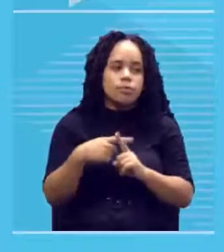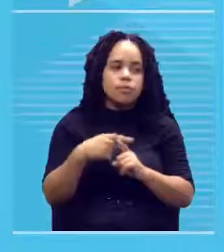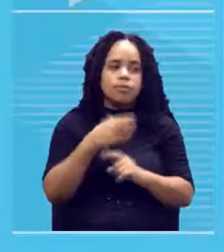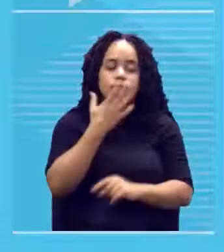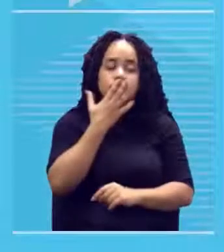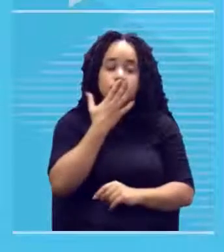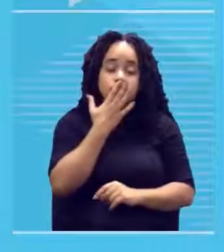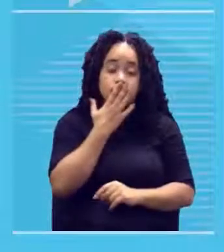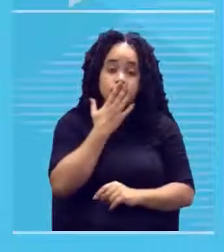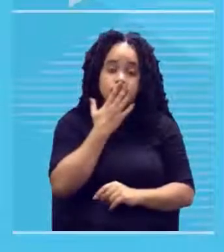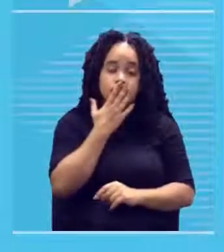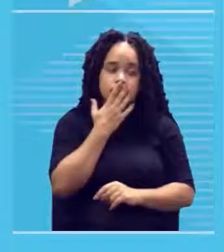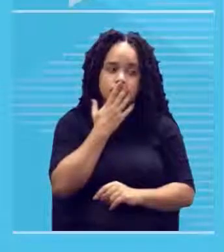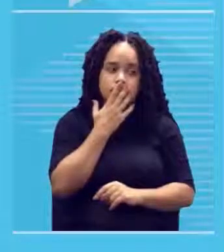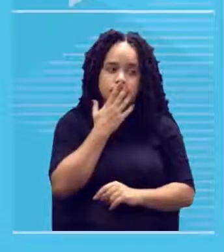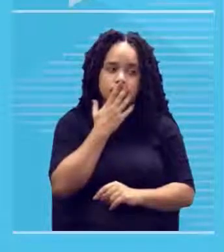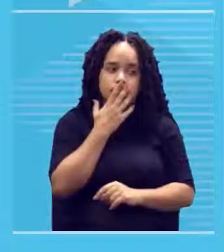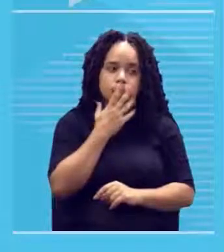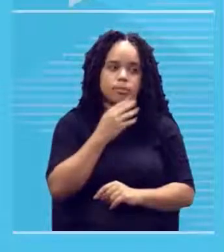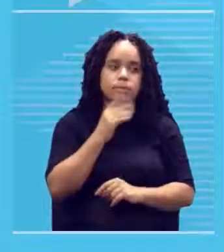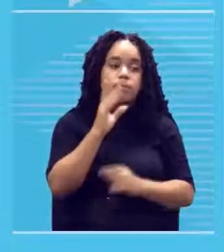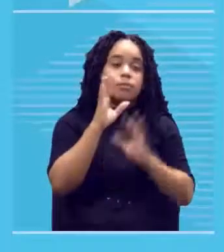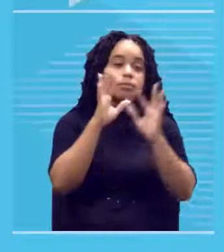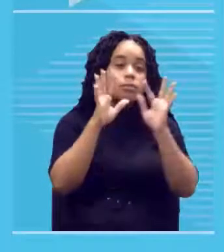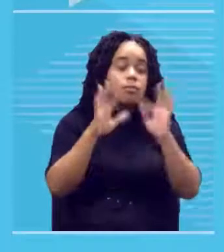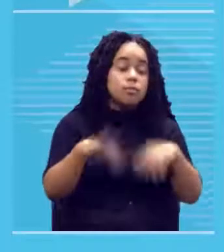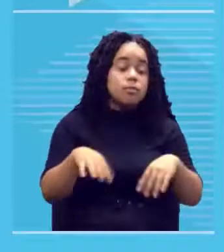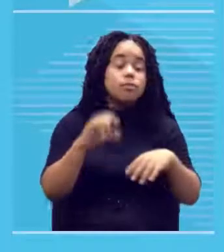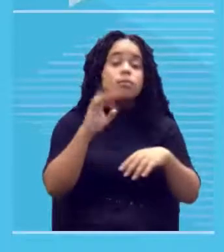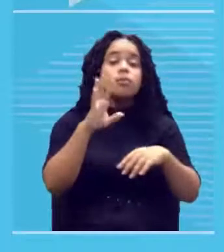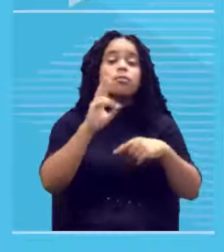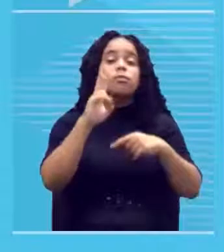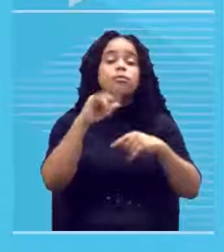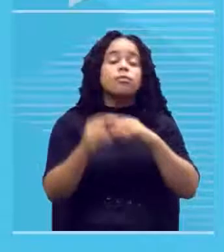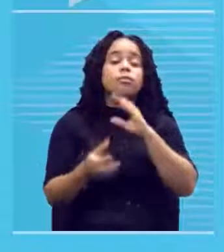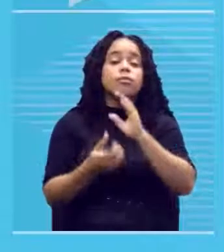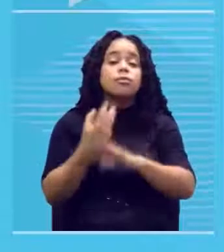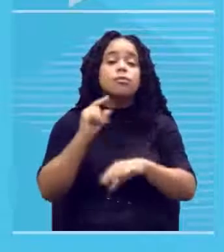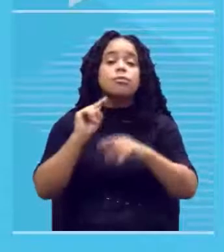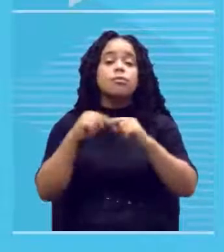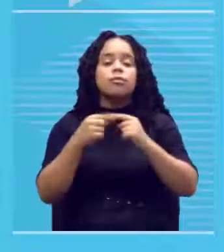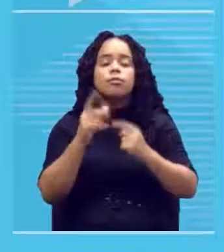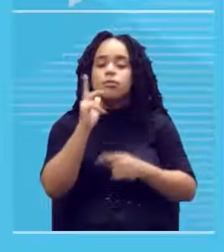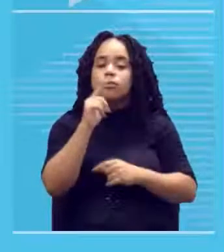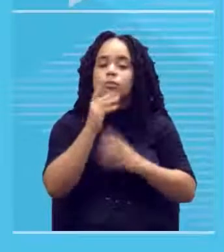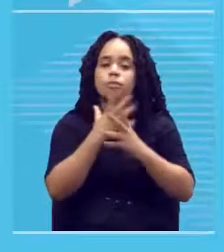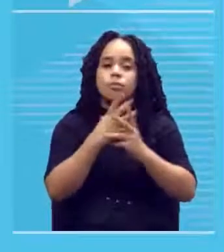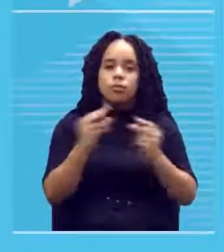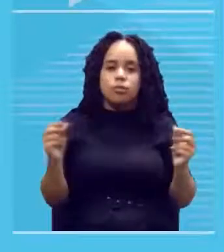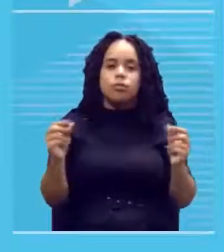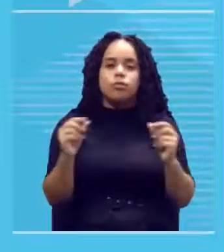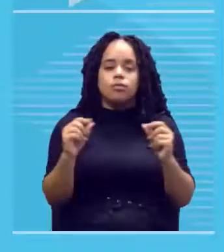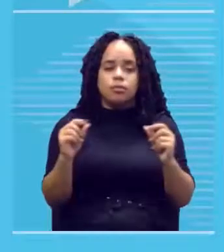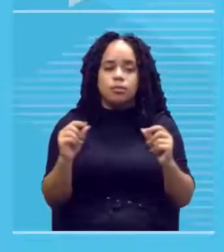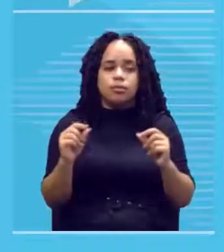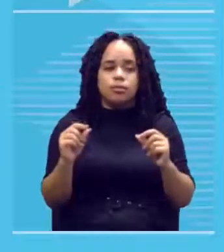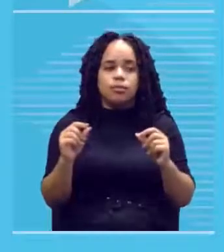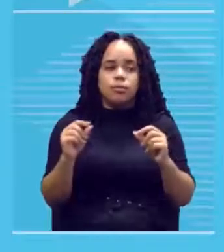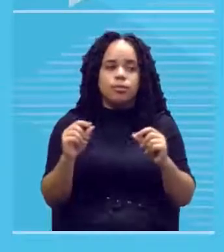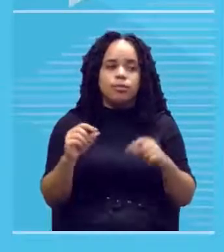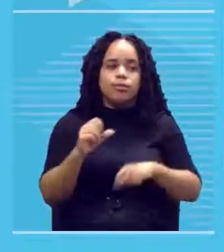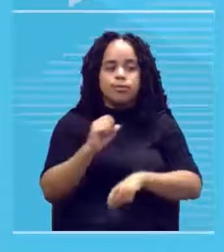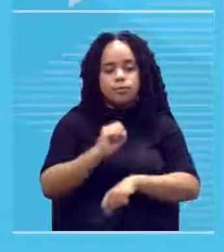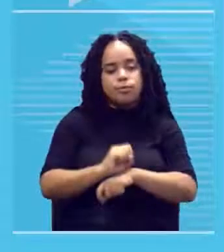da cor final só vai aparecer quando a água seca aí você tem que meio que